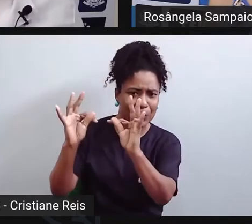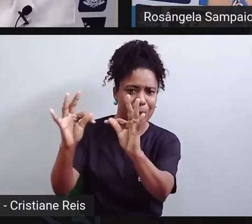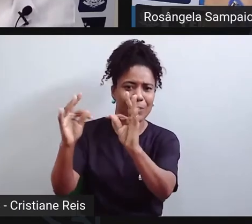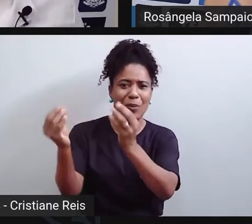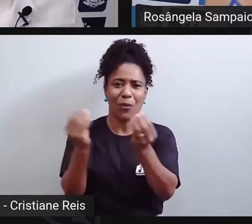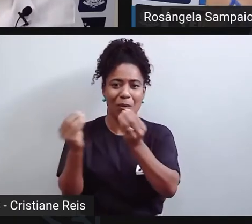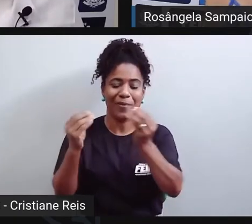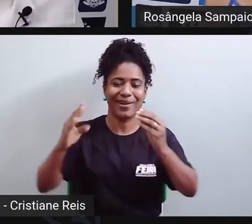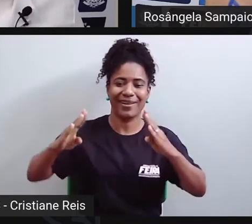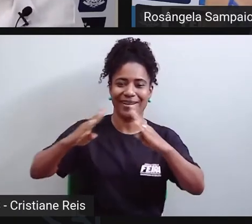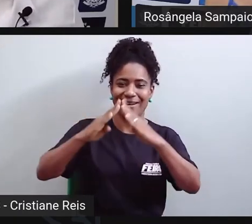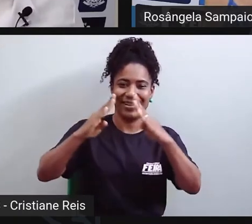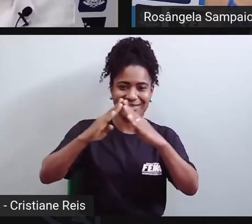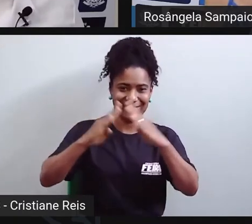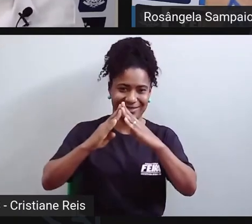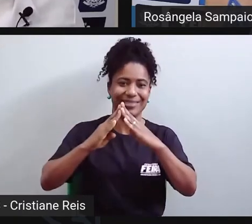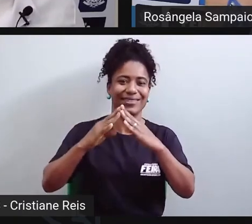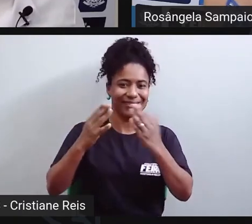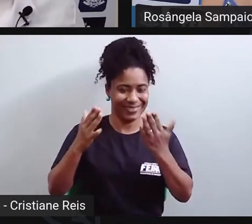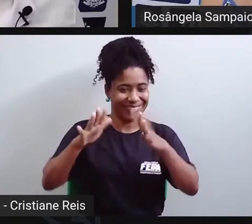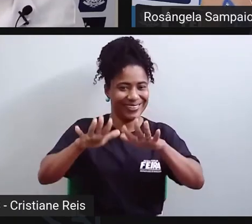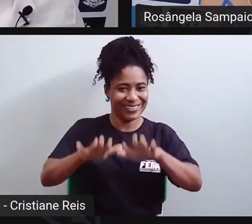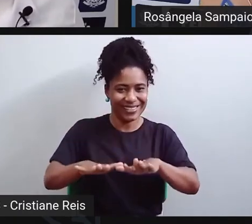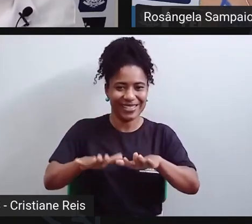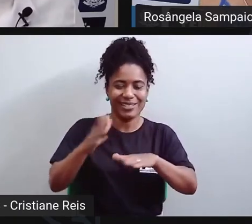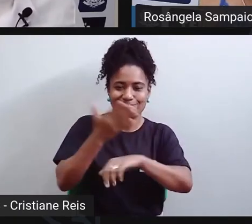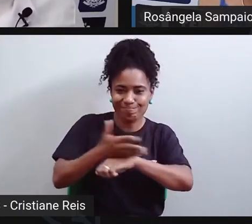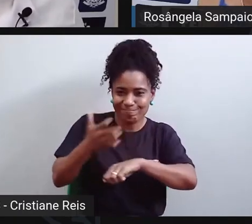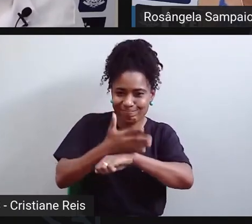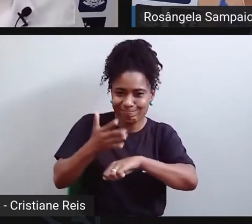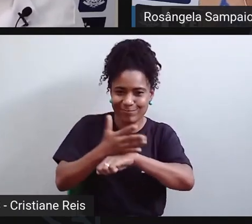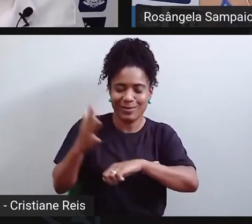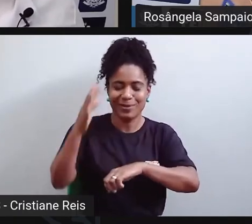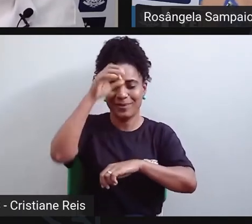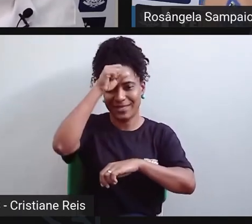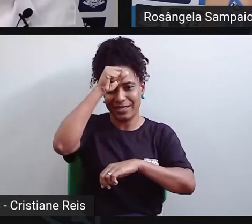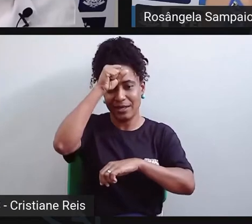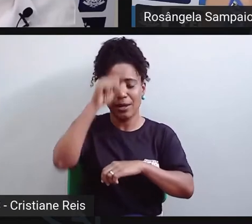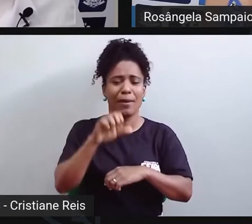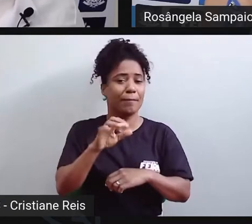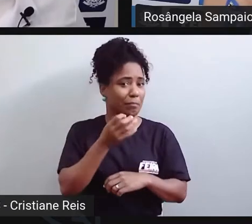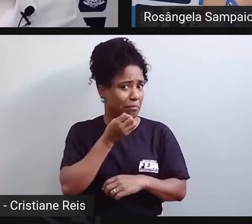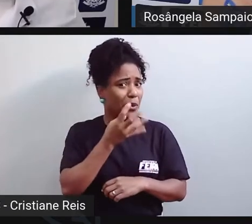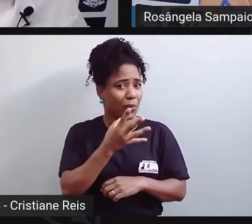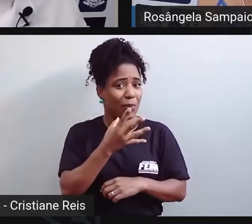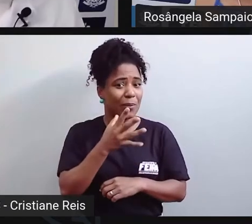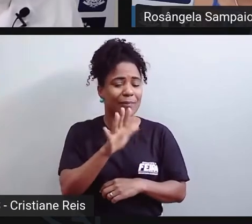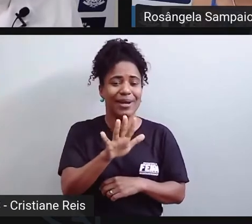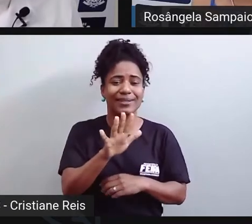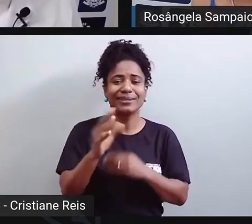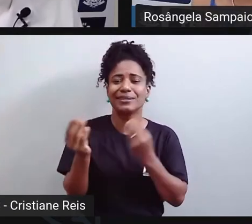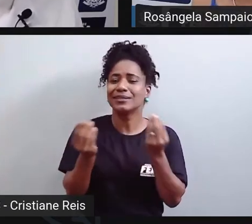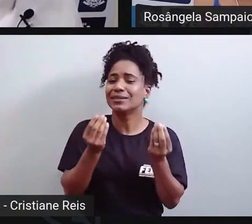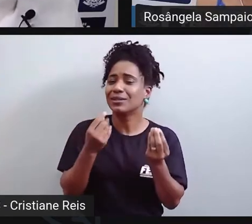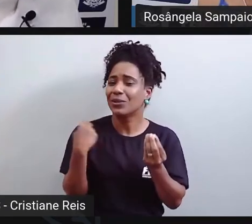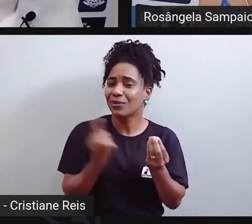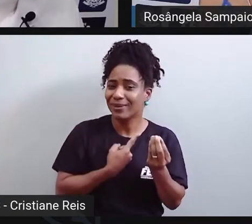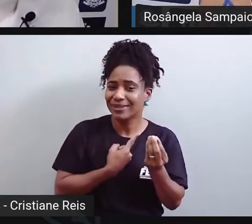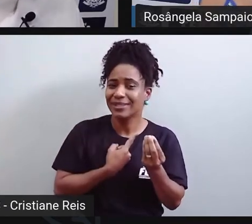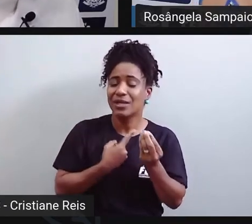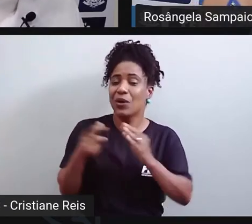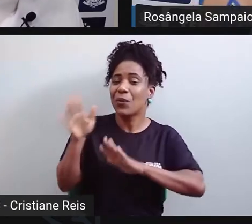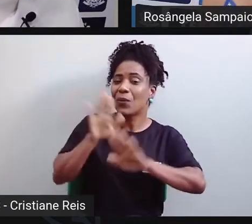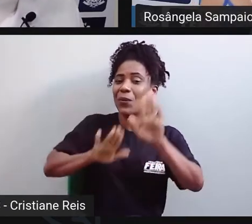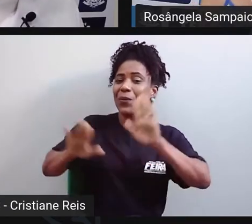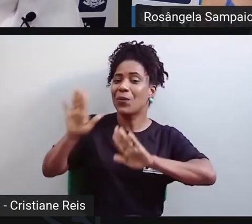parasse totalmente, né? Então, é uma coisa boa. Agora, como a gente vai fazer para que essa tecnologia